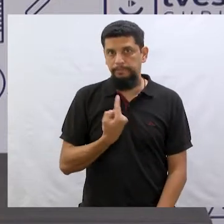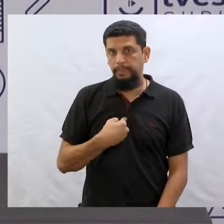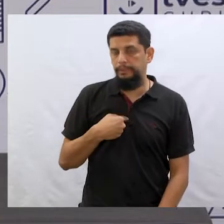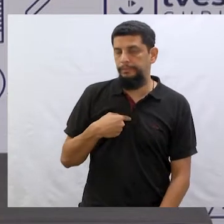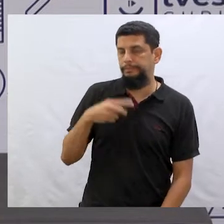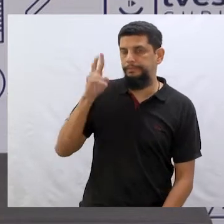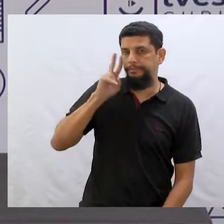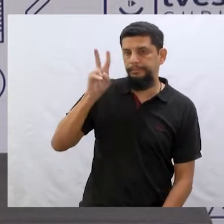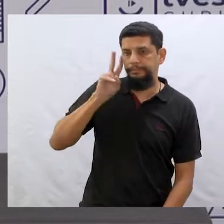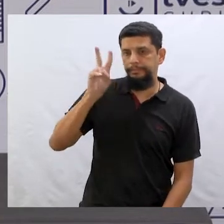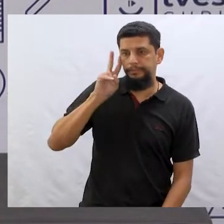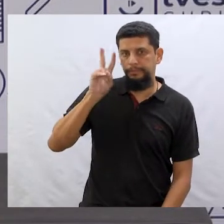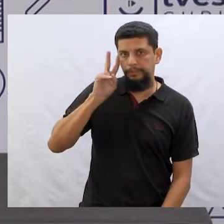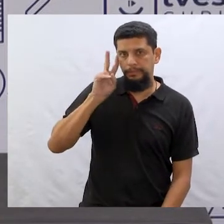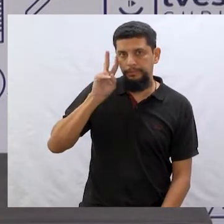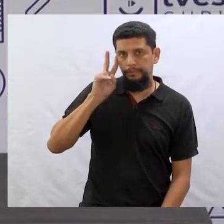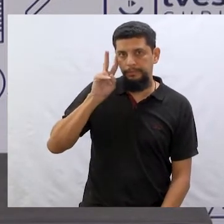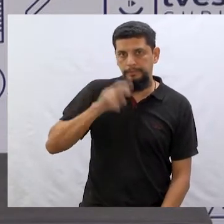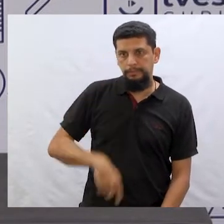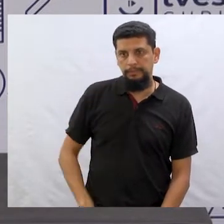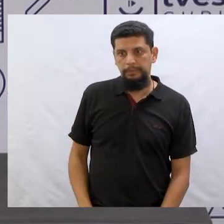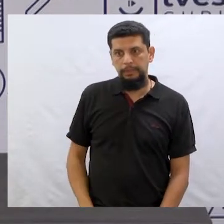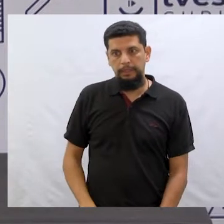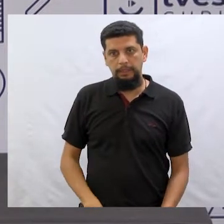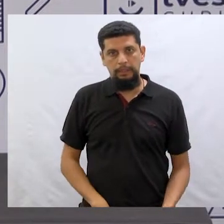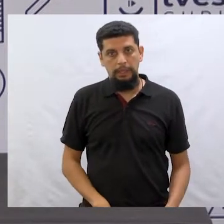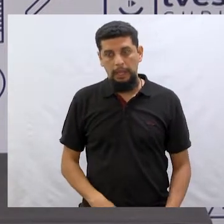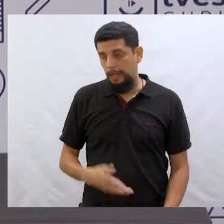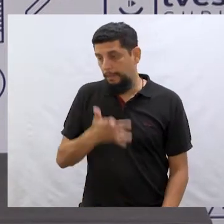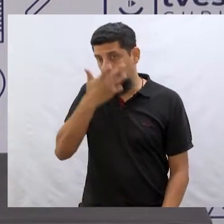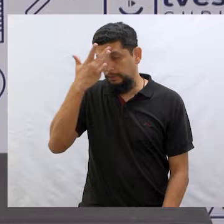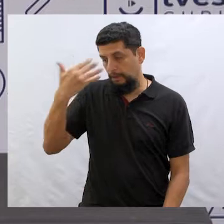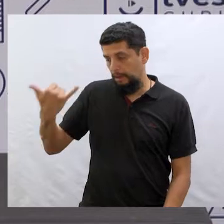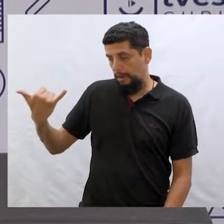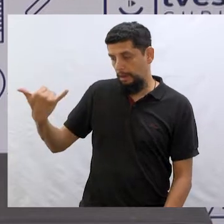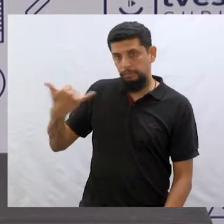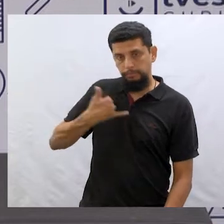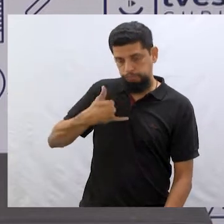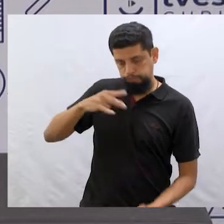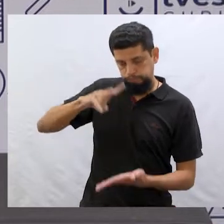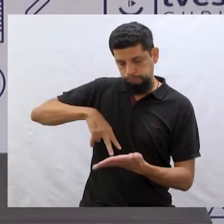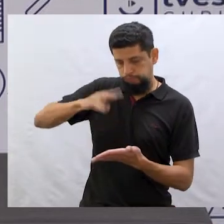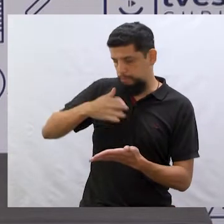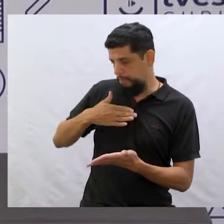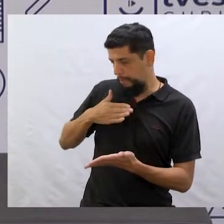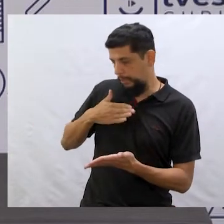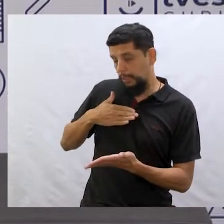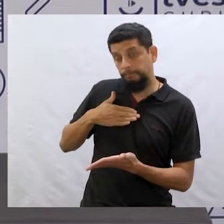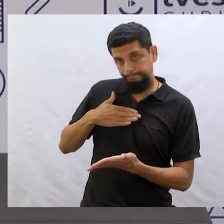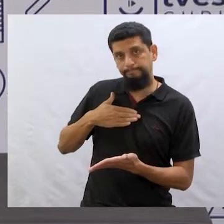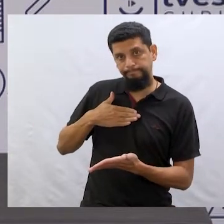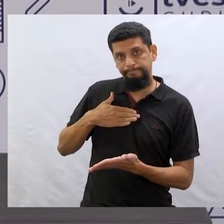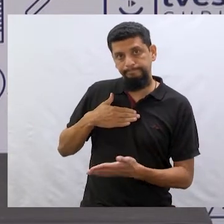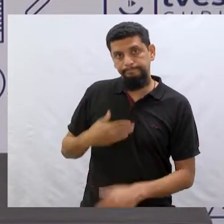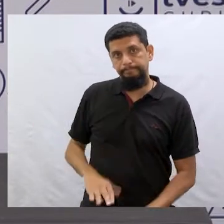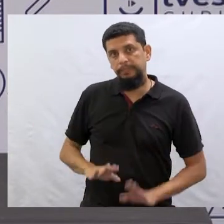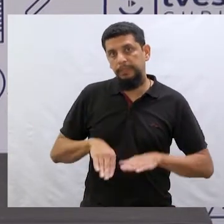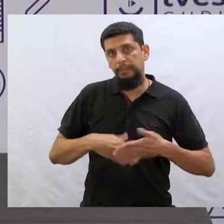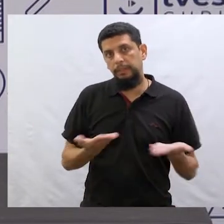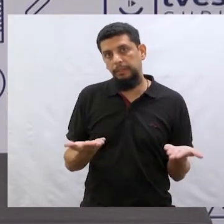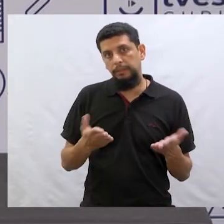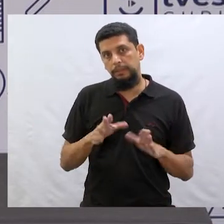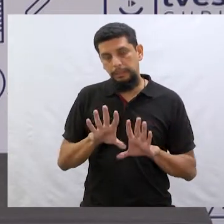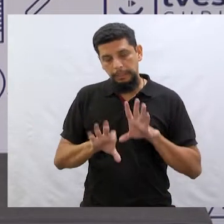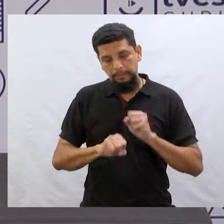Eu me lembro muito bem quando só liam para mim. Eram os meus irmãos mais velhos que liam para mim. E